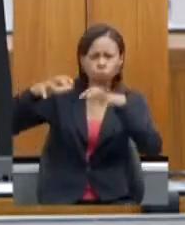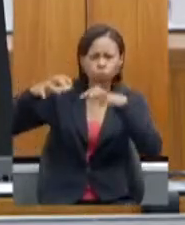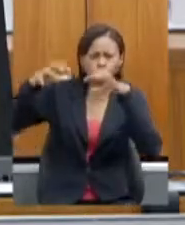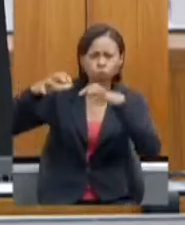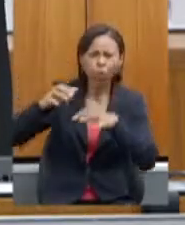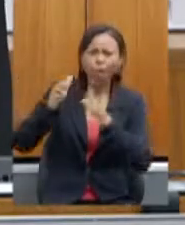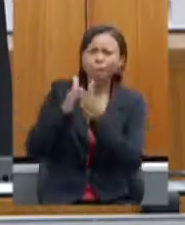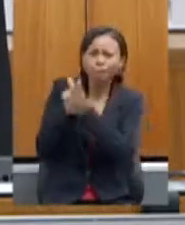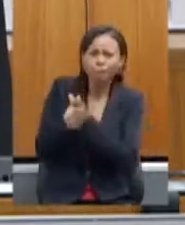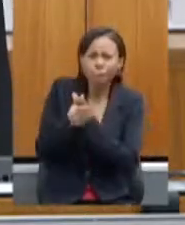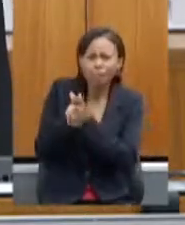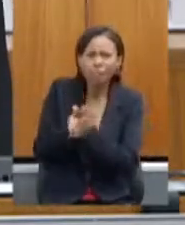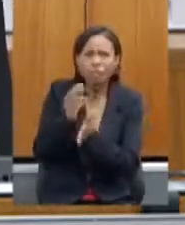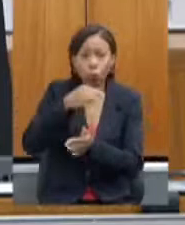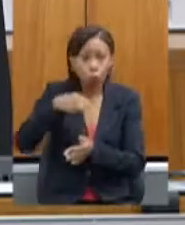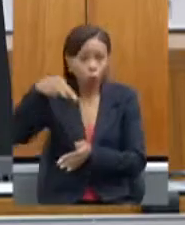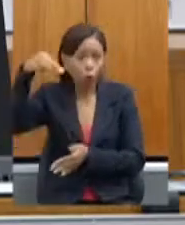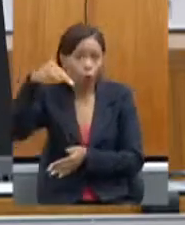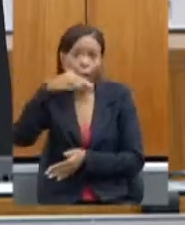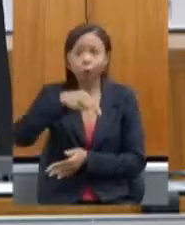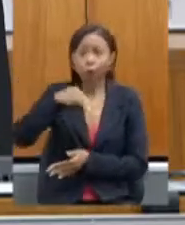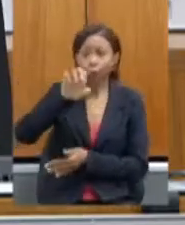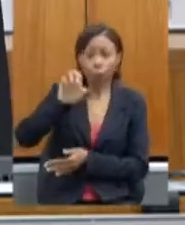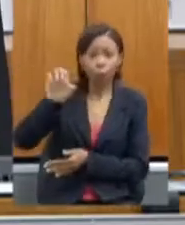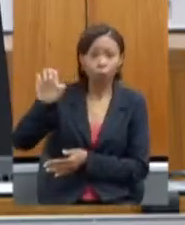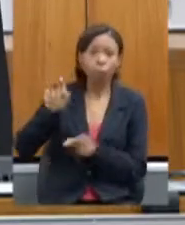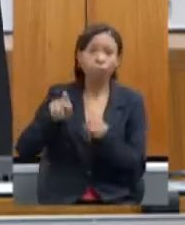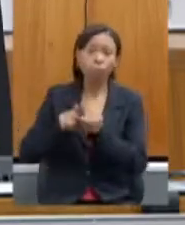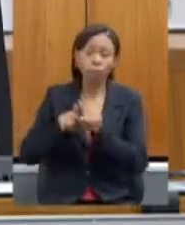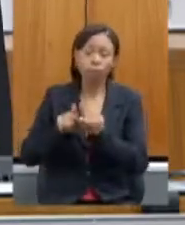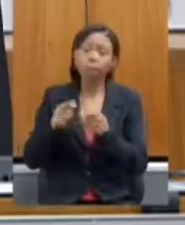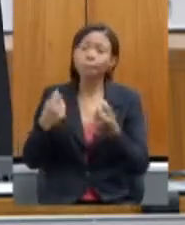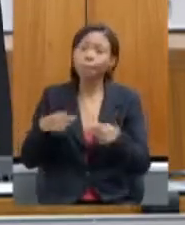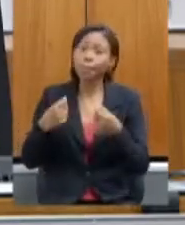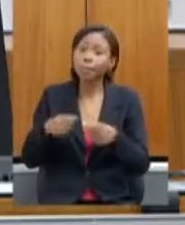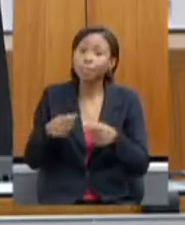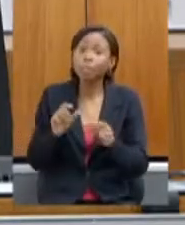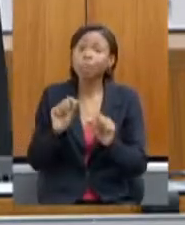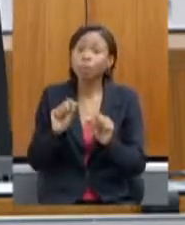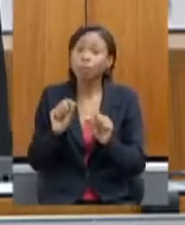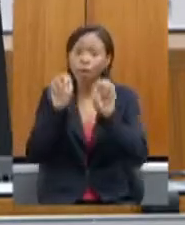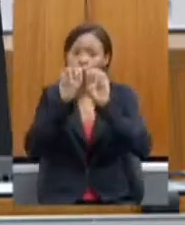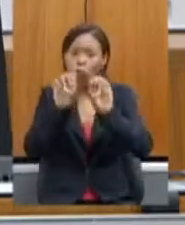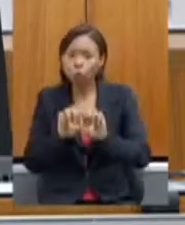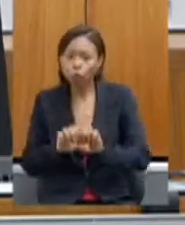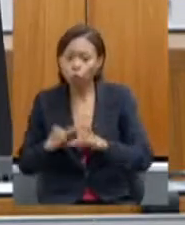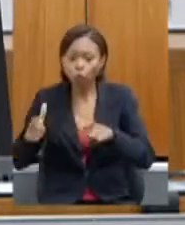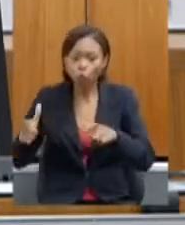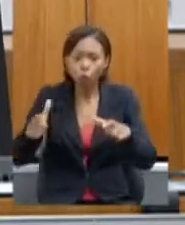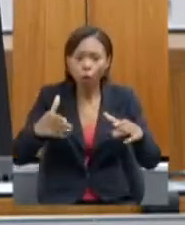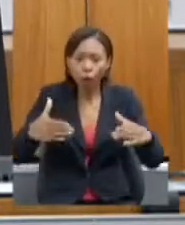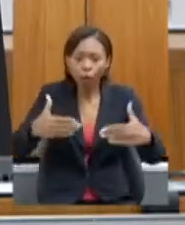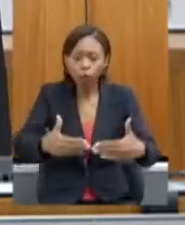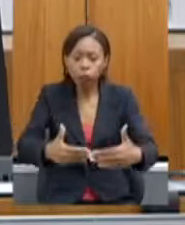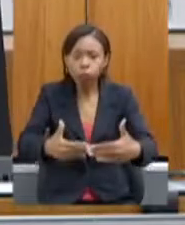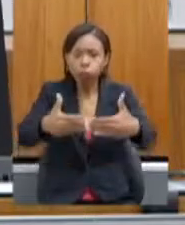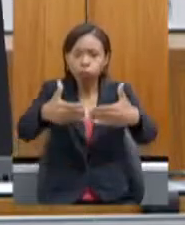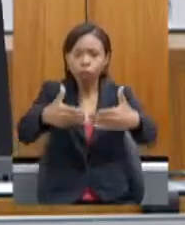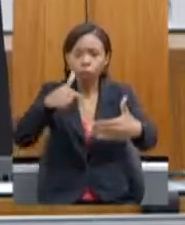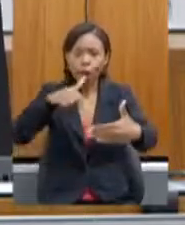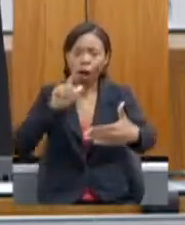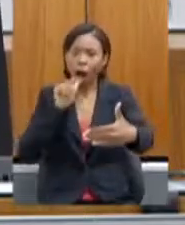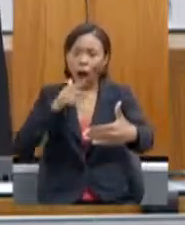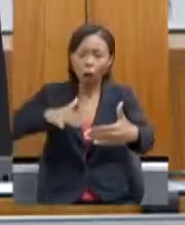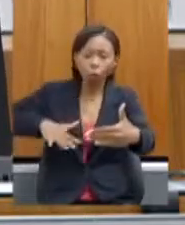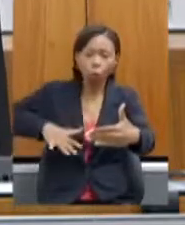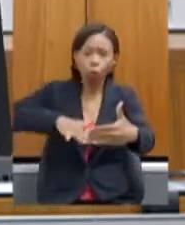Norte, do Noroeste, nós precisamos, sim, de estruturas hídricas capazes de reservar a água do período de chuva para que ela seja usada